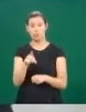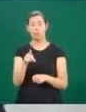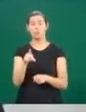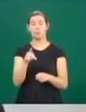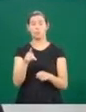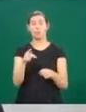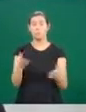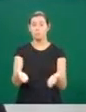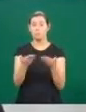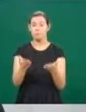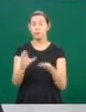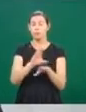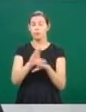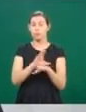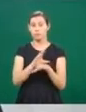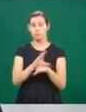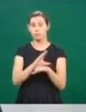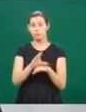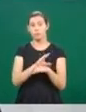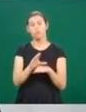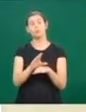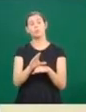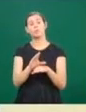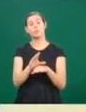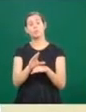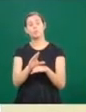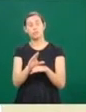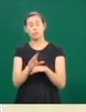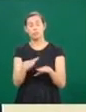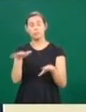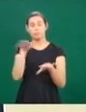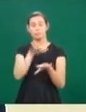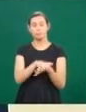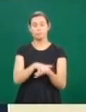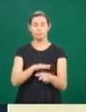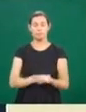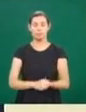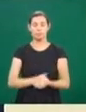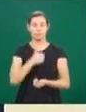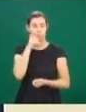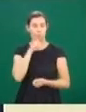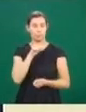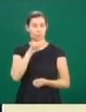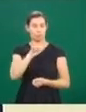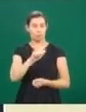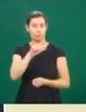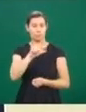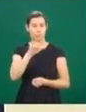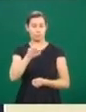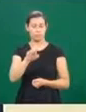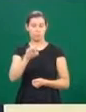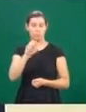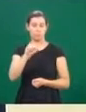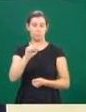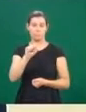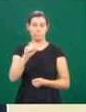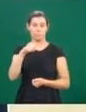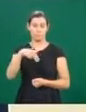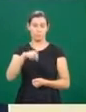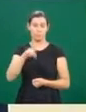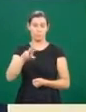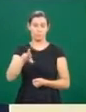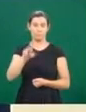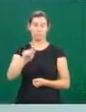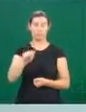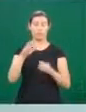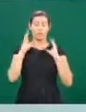capacitação de professores e profissionais da área. Alessandra é coordenadora e professora do curso de Física Licenciatura